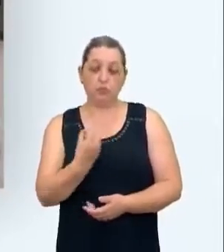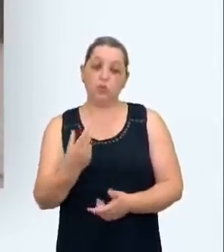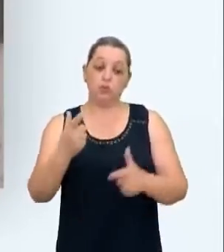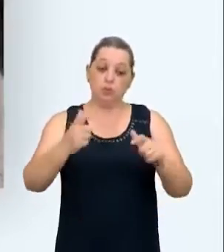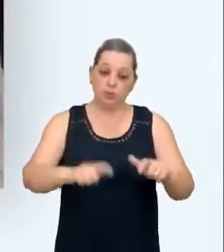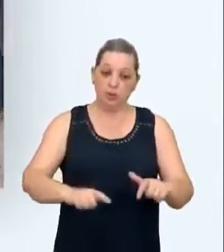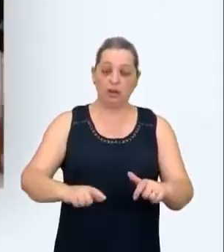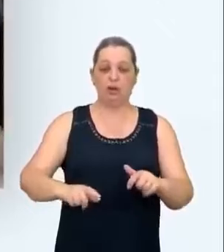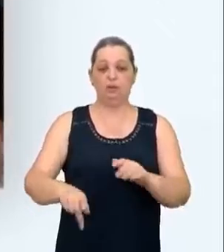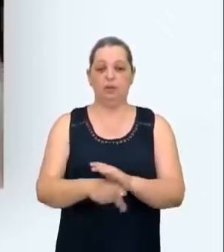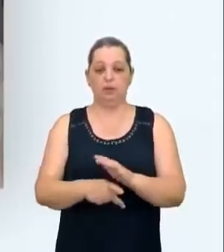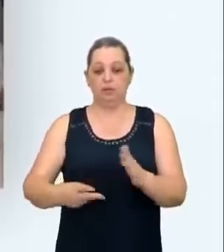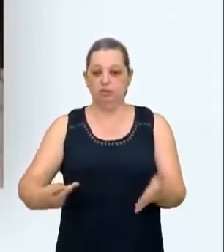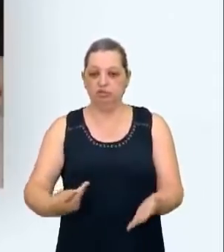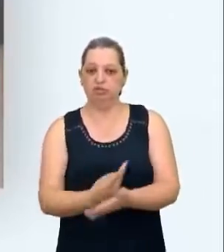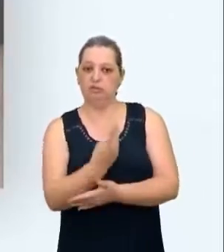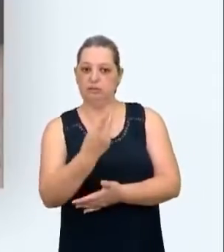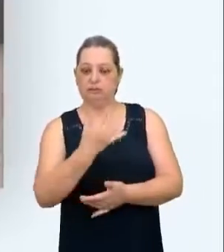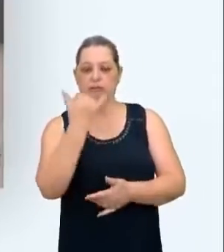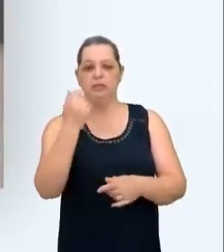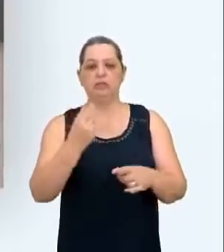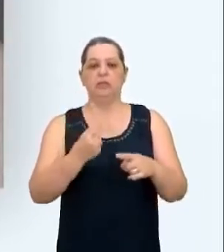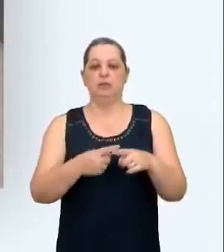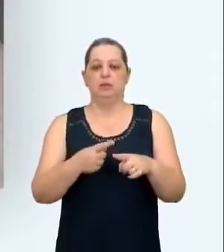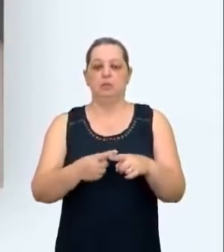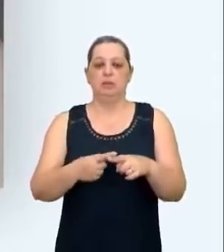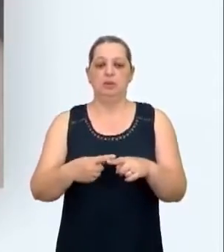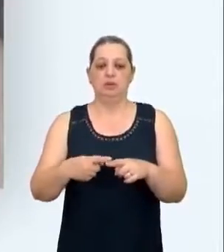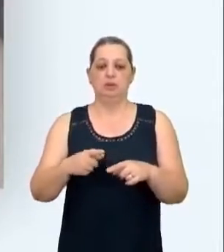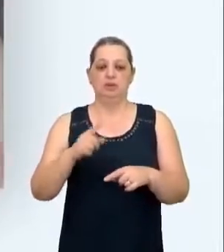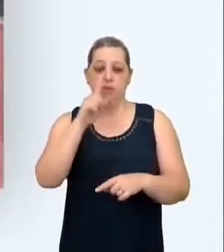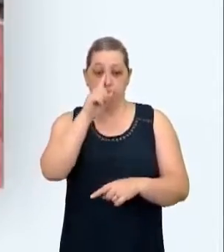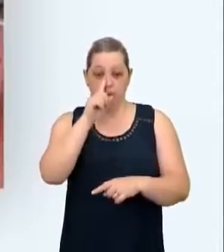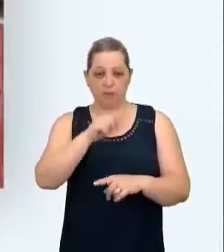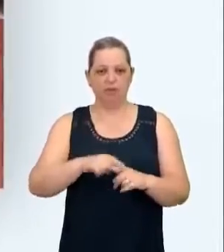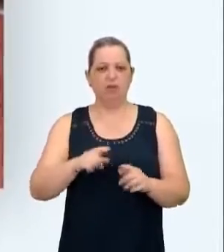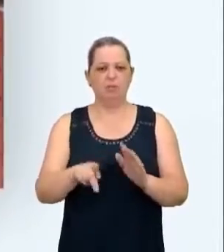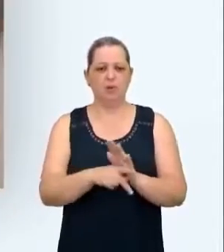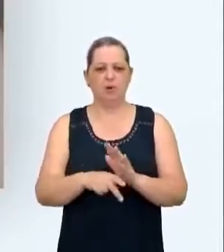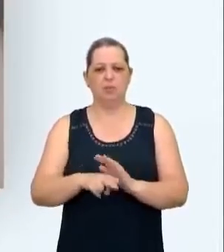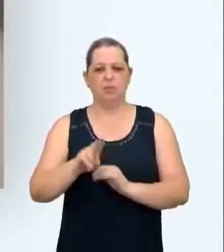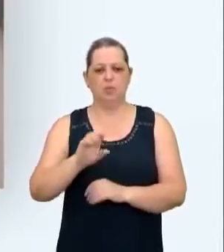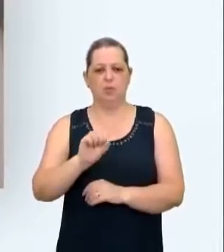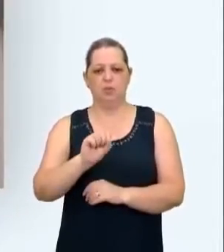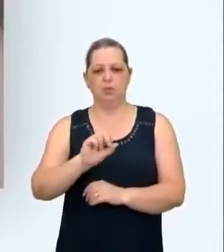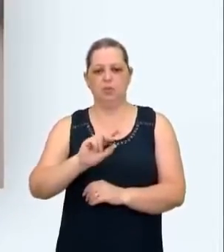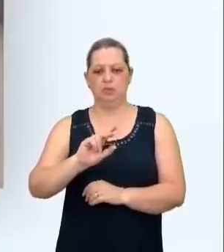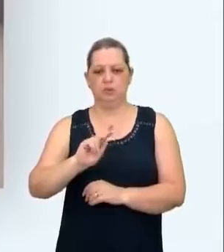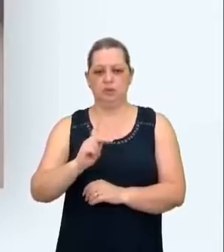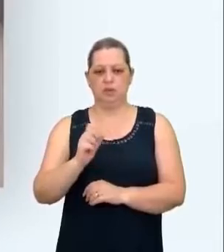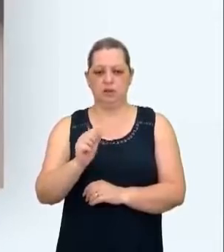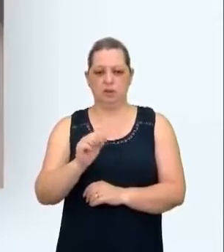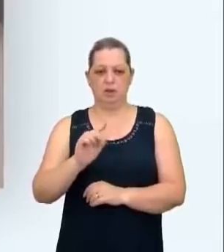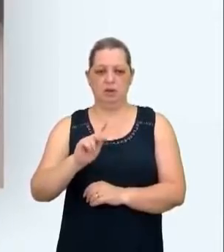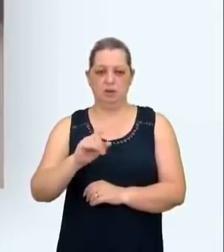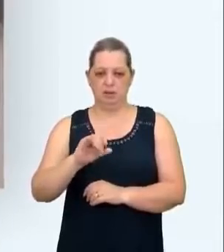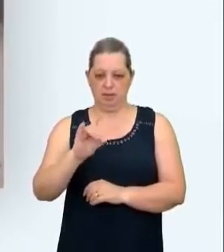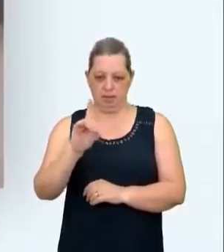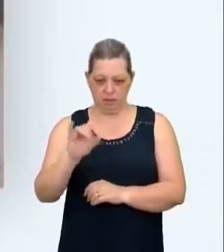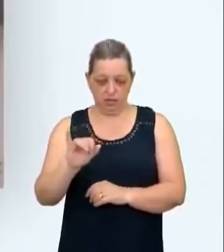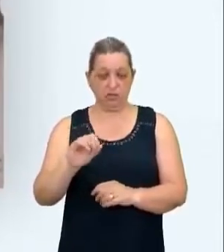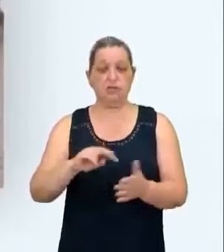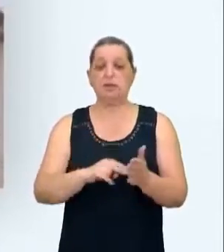desastres. Essa plataforma se chama o Shahidi, que na língua nacional do país, o Swahili,